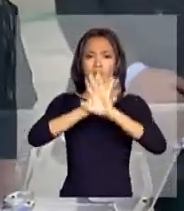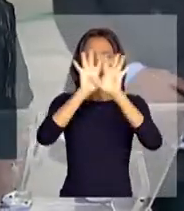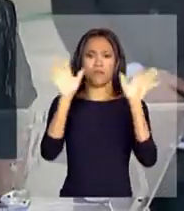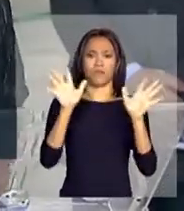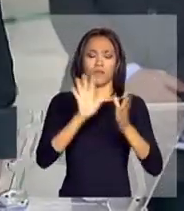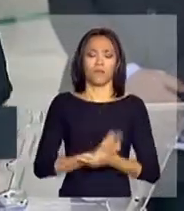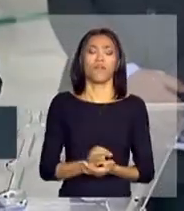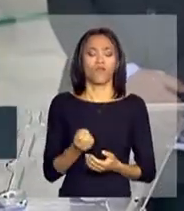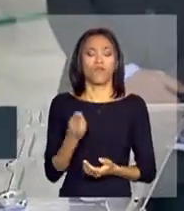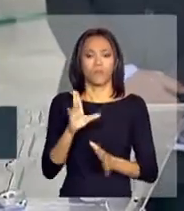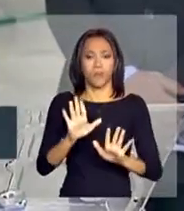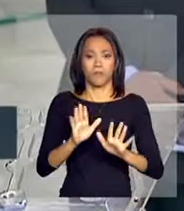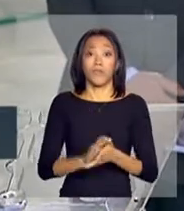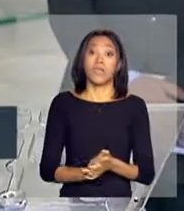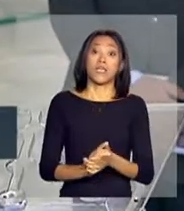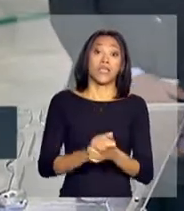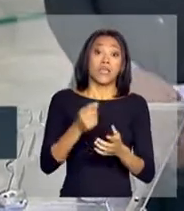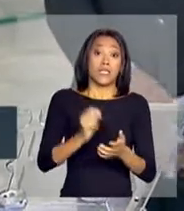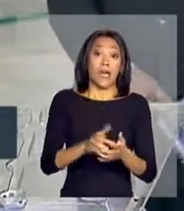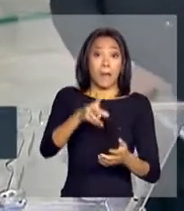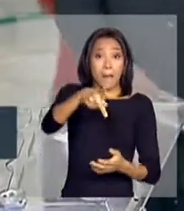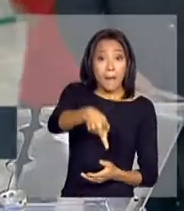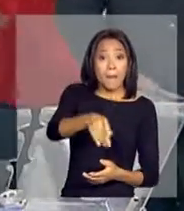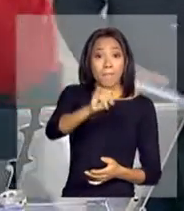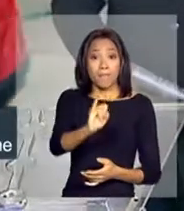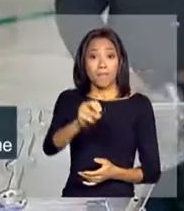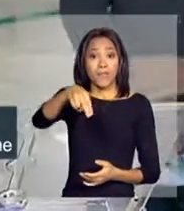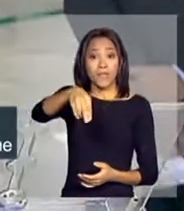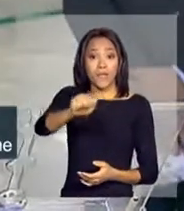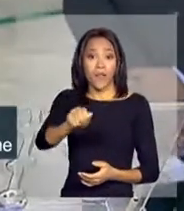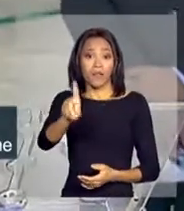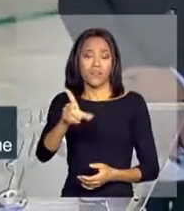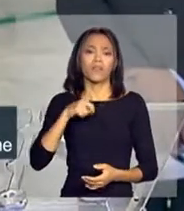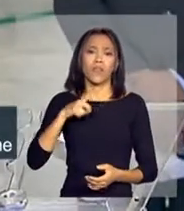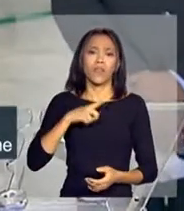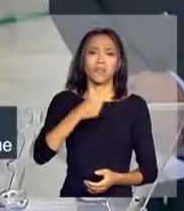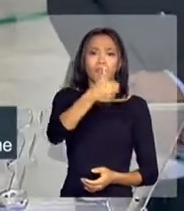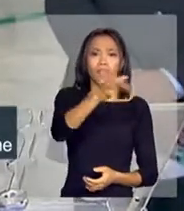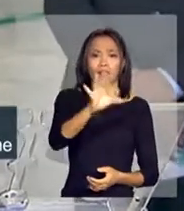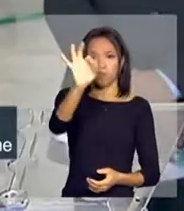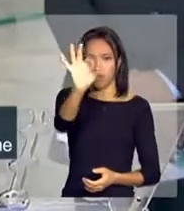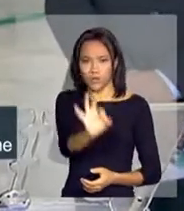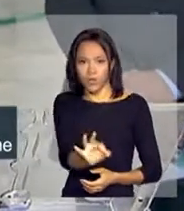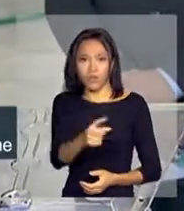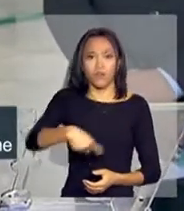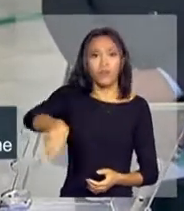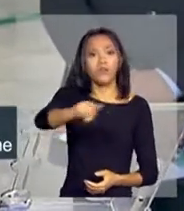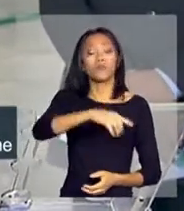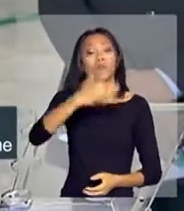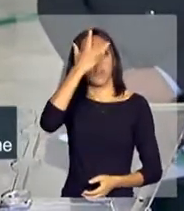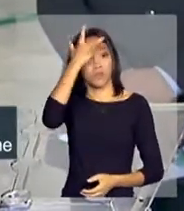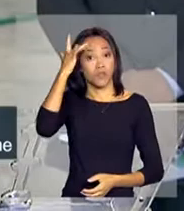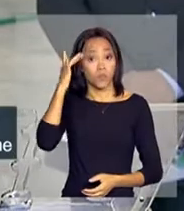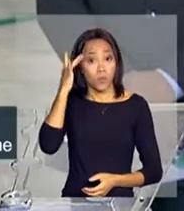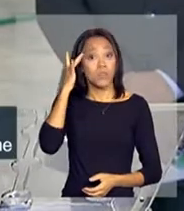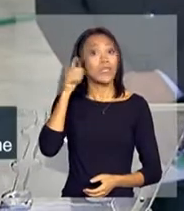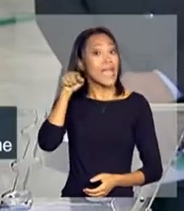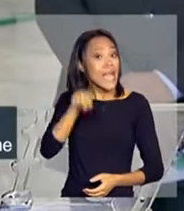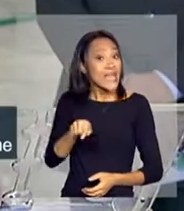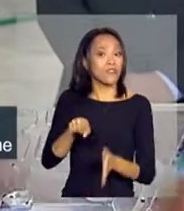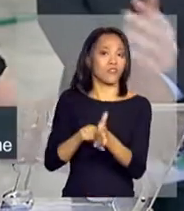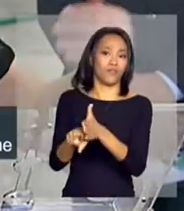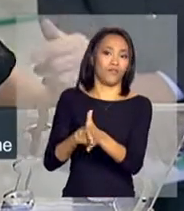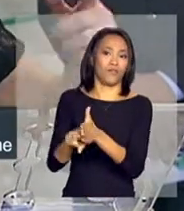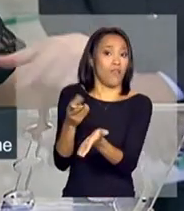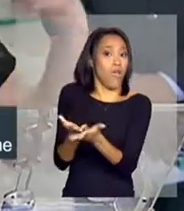esclarecer. Segundo os dados da PNAD, nós temos ali 10% da população. Segundo esse estudo